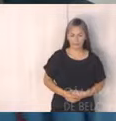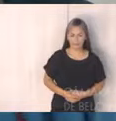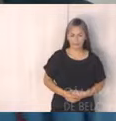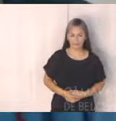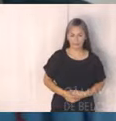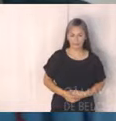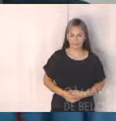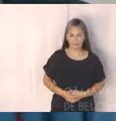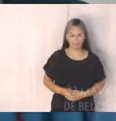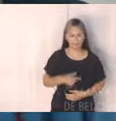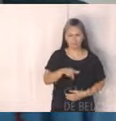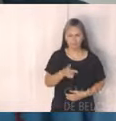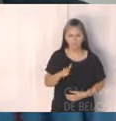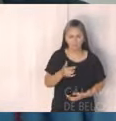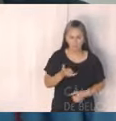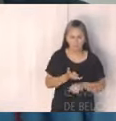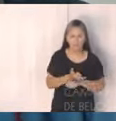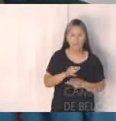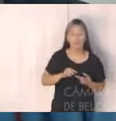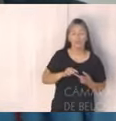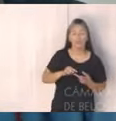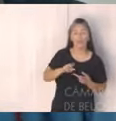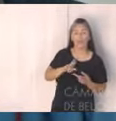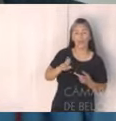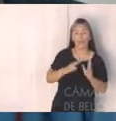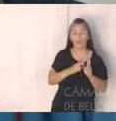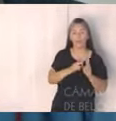Não se encontra. Vereador professor Claudinei Doulin.